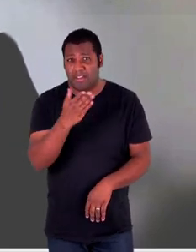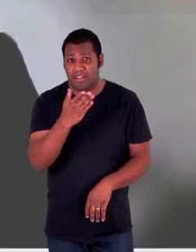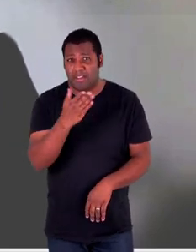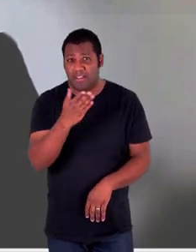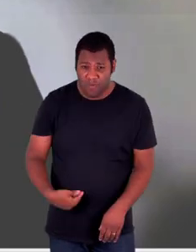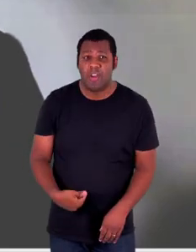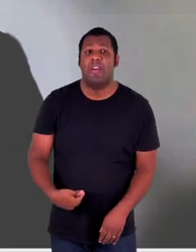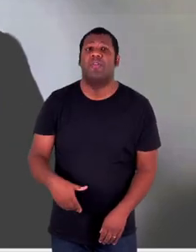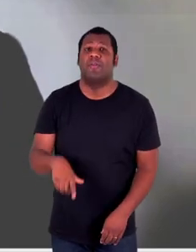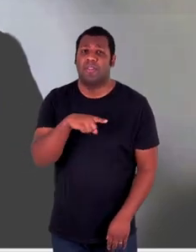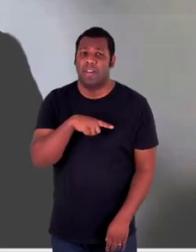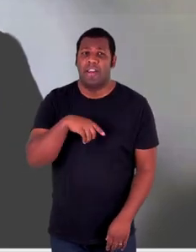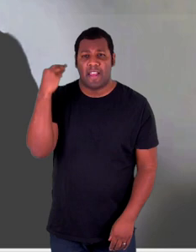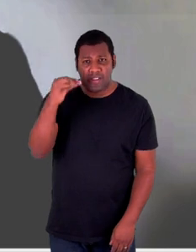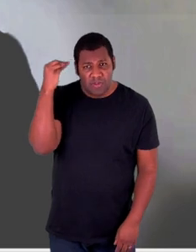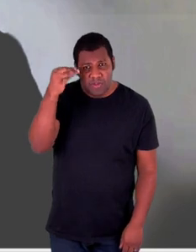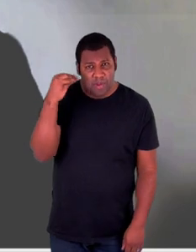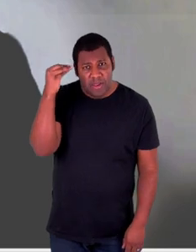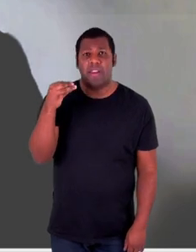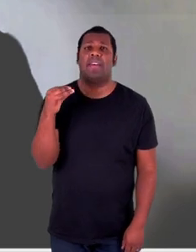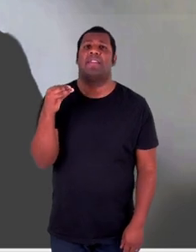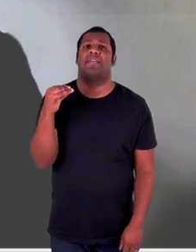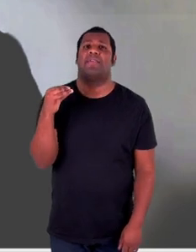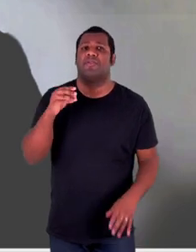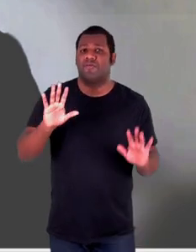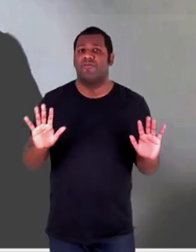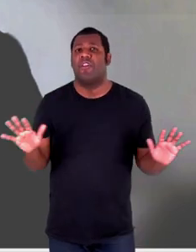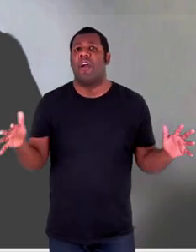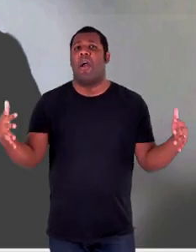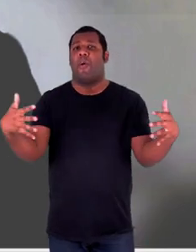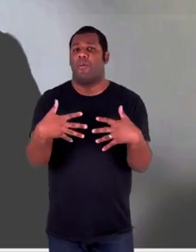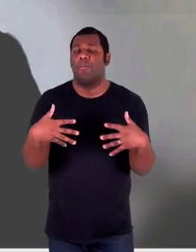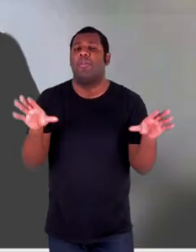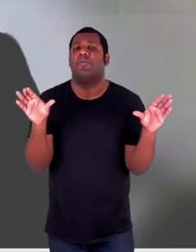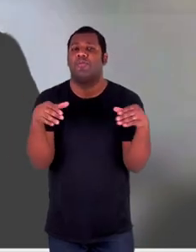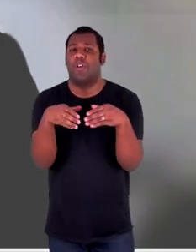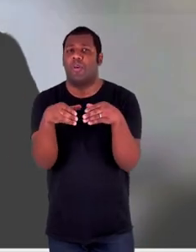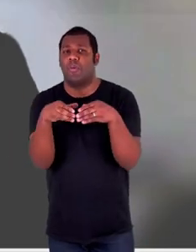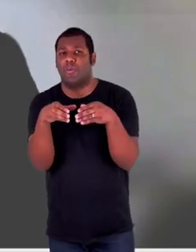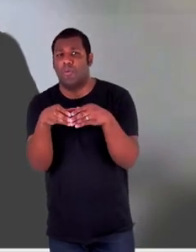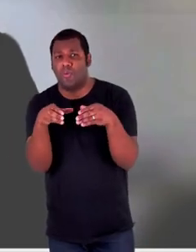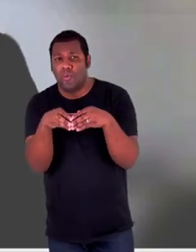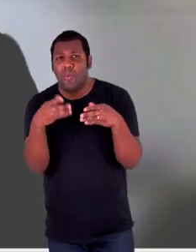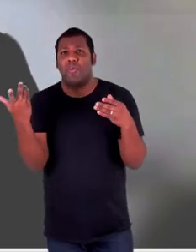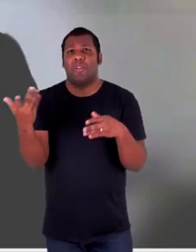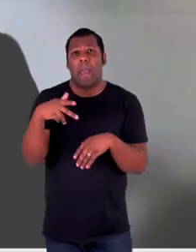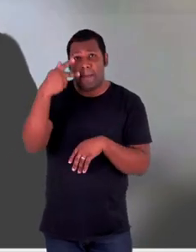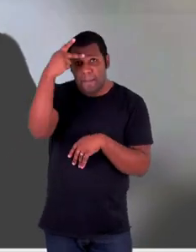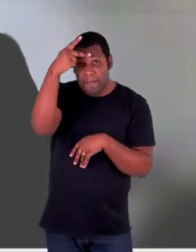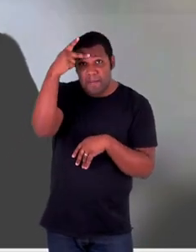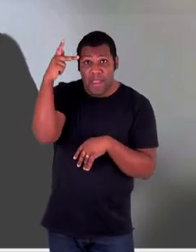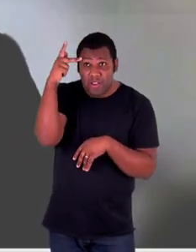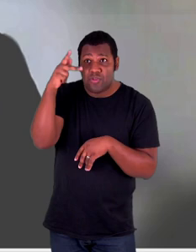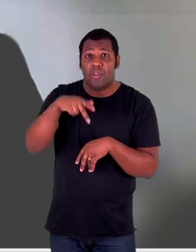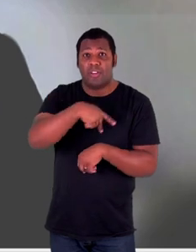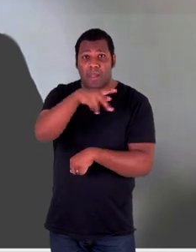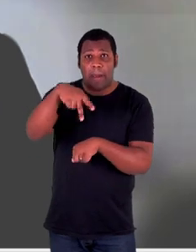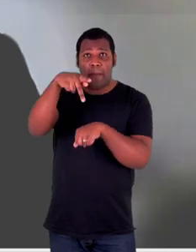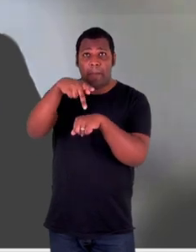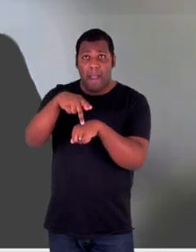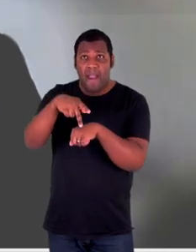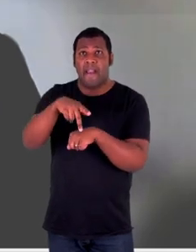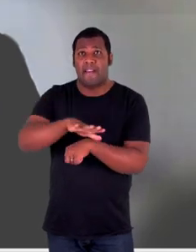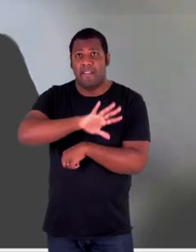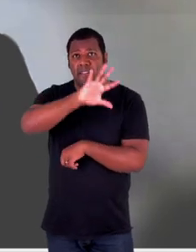experiência institucional anterior, um acolhimento de grupos inclusive advindos do continente africano, a partir dali do que eram as